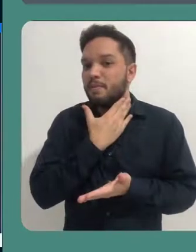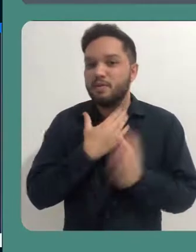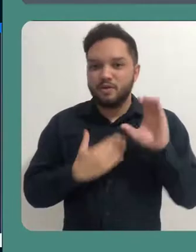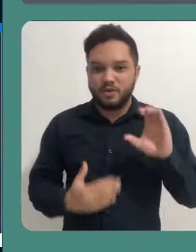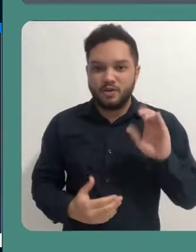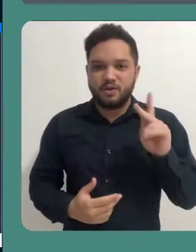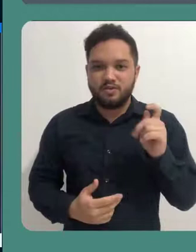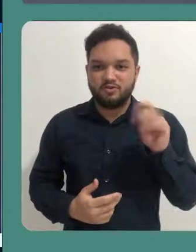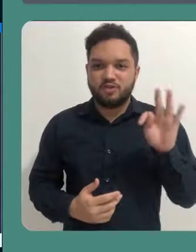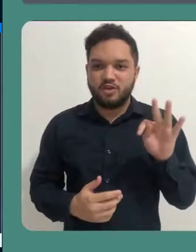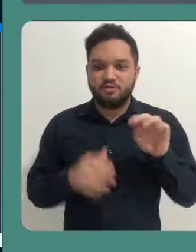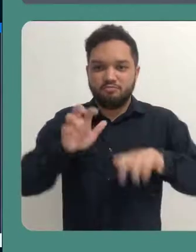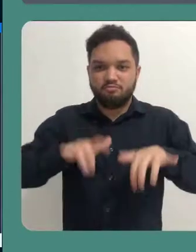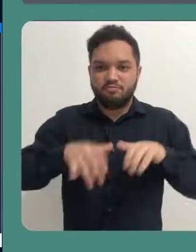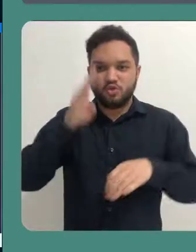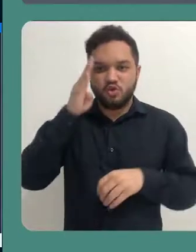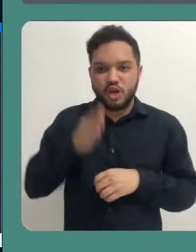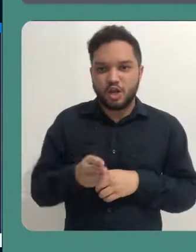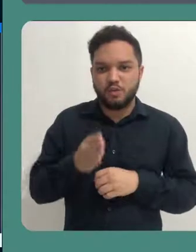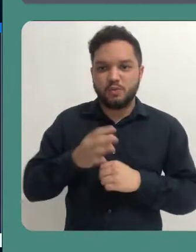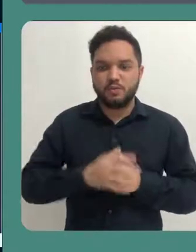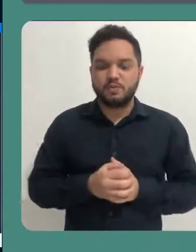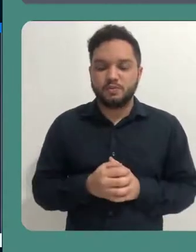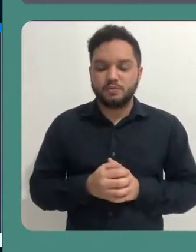você digita aqui diretamente.